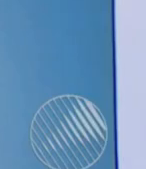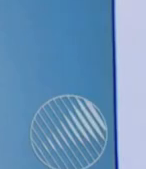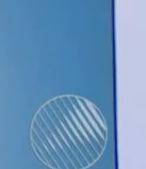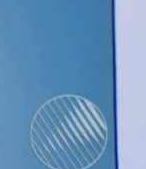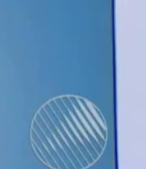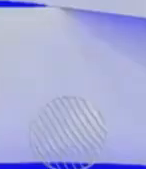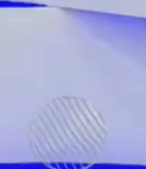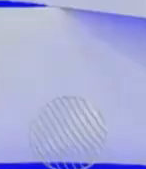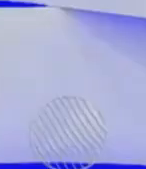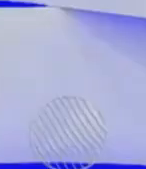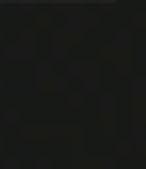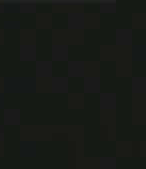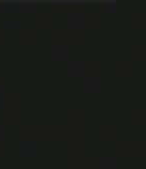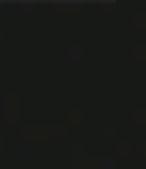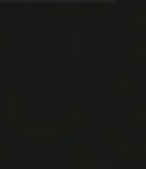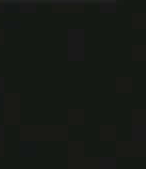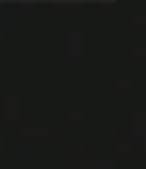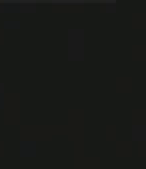conseguimos.